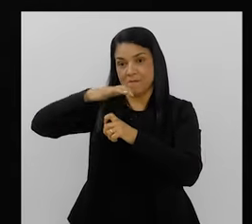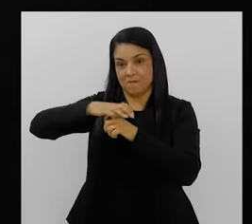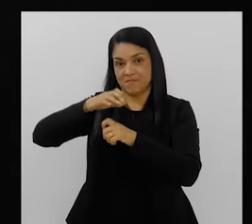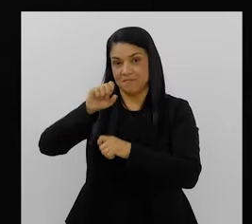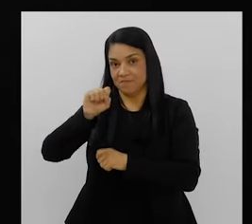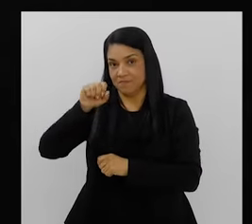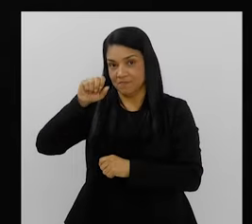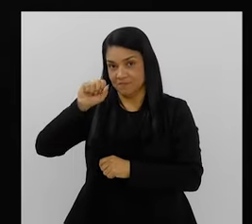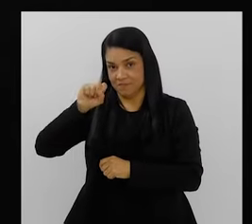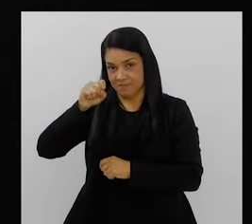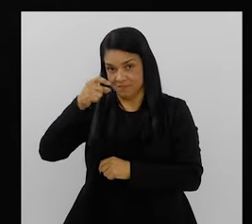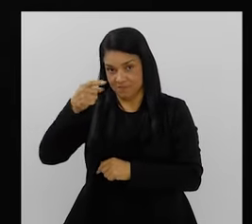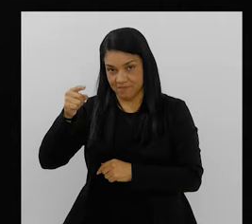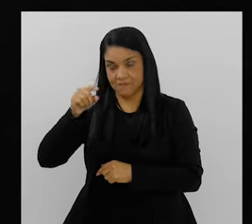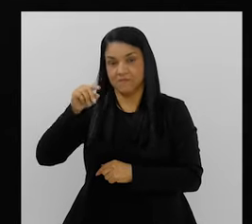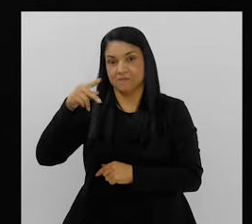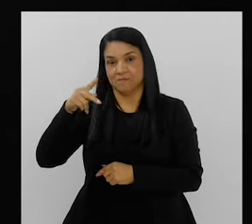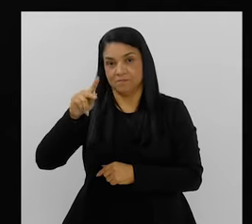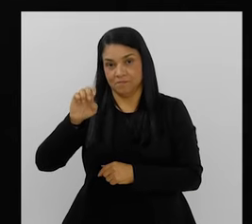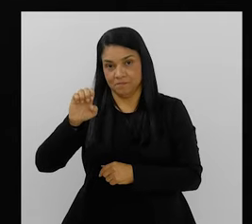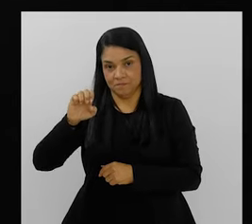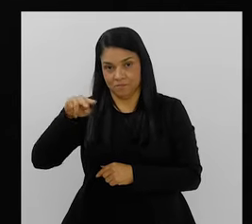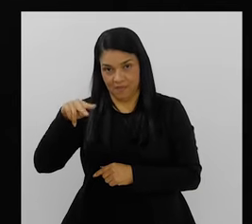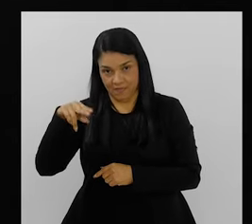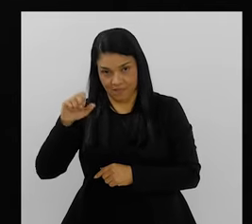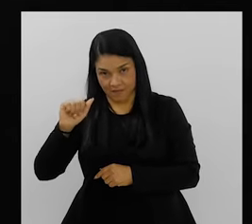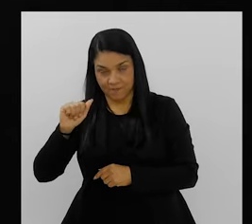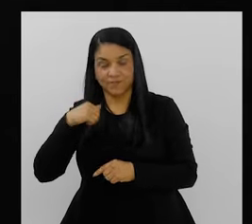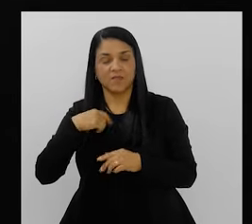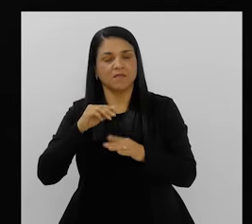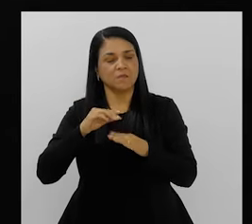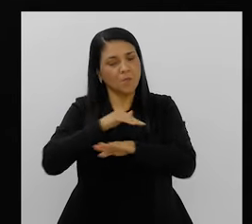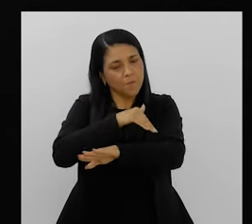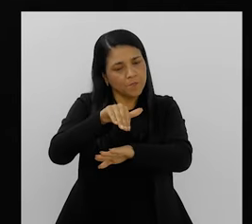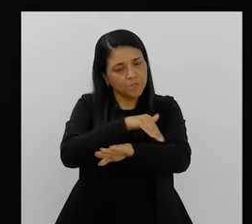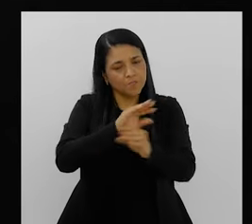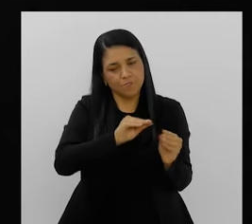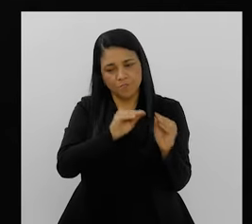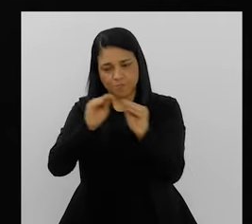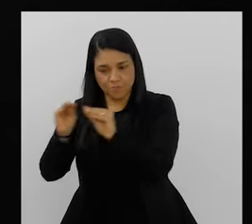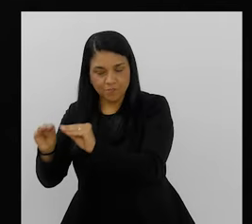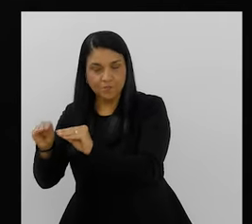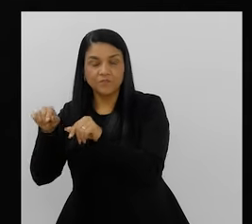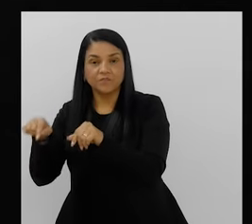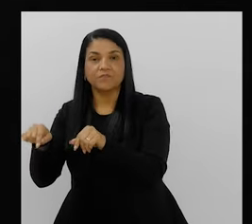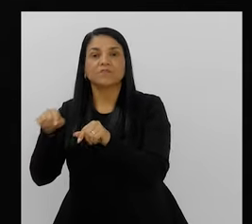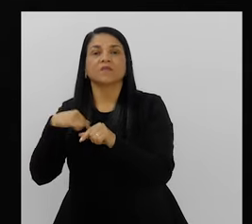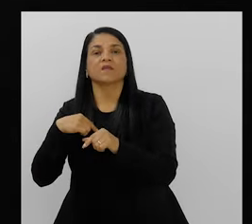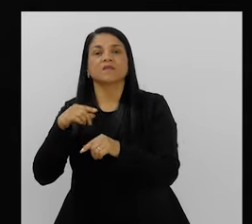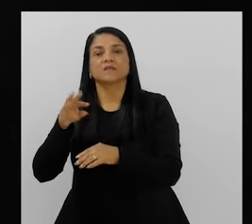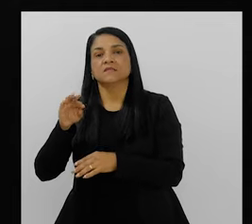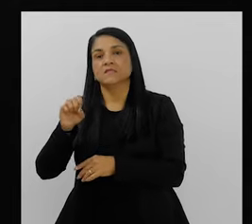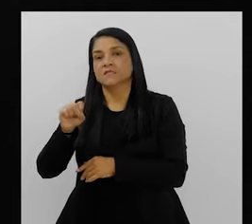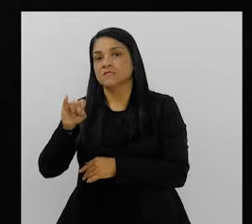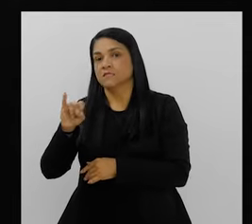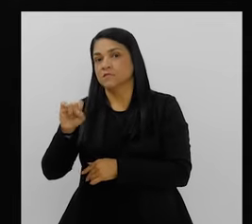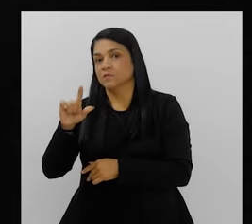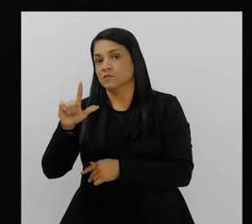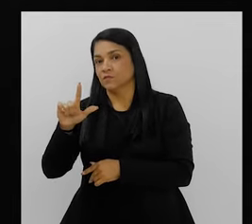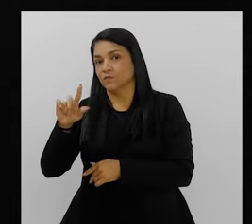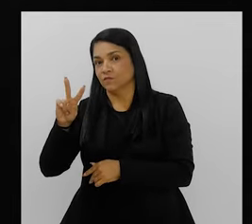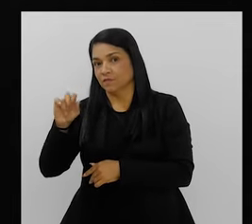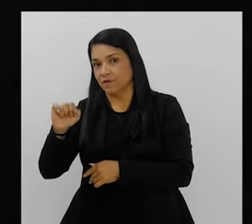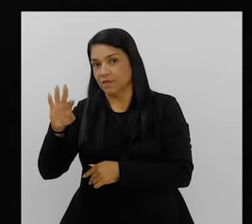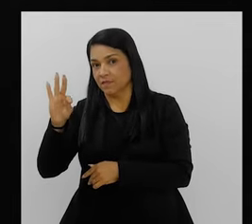com um ano eu fui para Silvatelis. Na verdade, a minha família tem origem ali na Silvatelis, porque ali onde é o